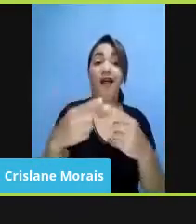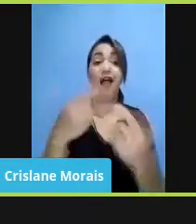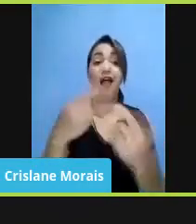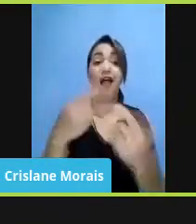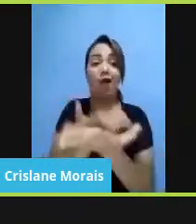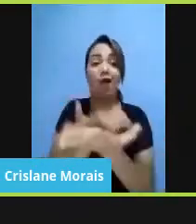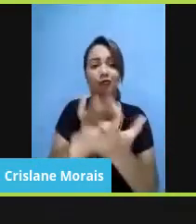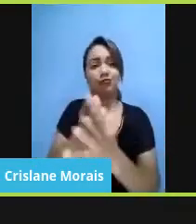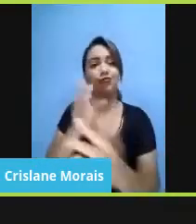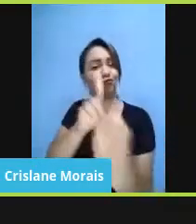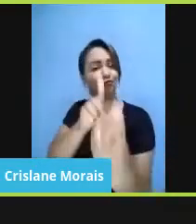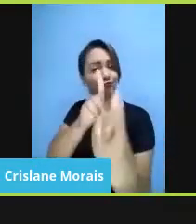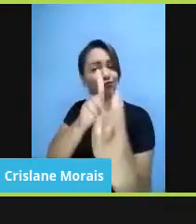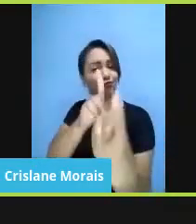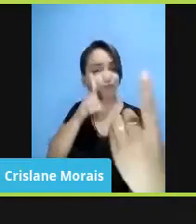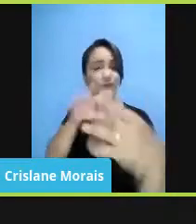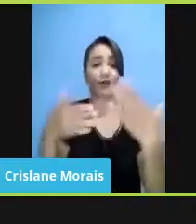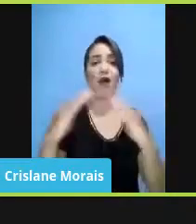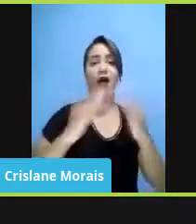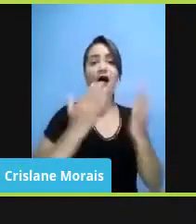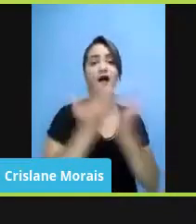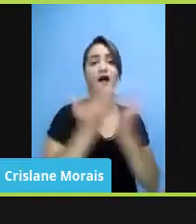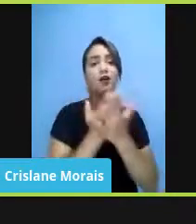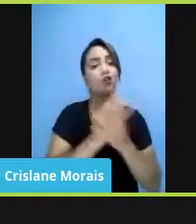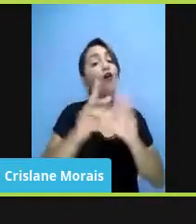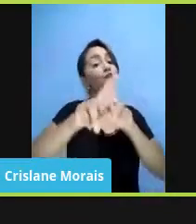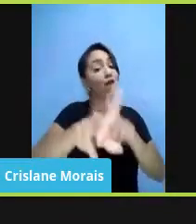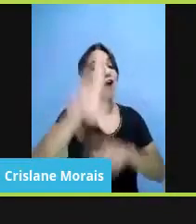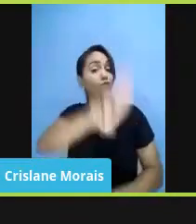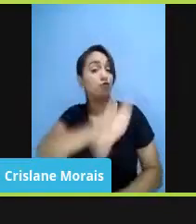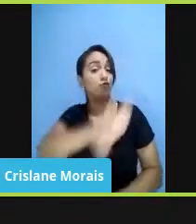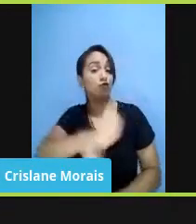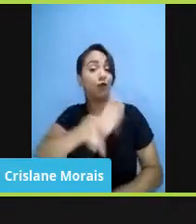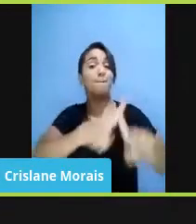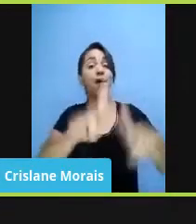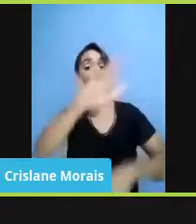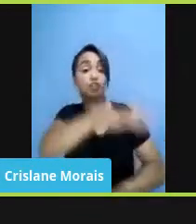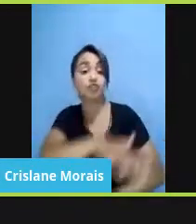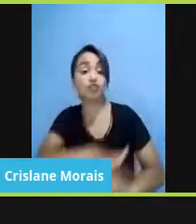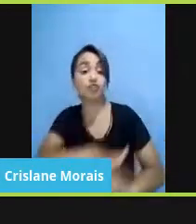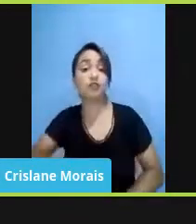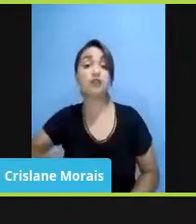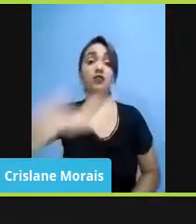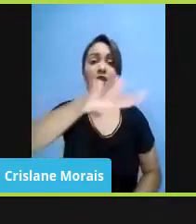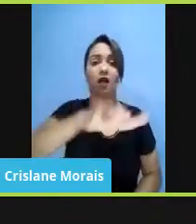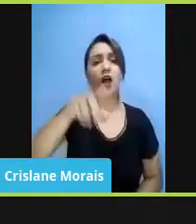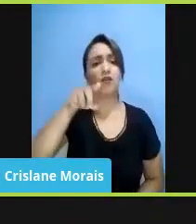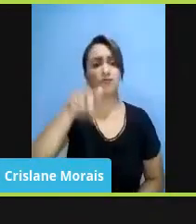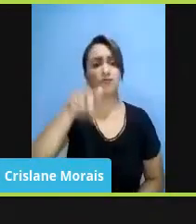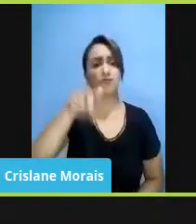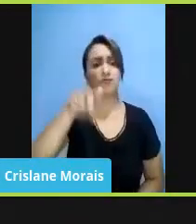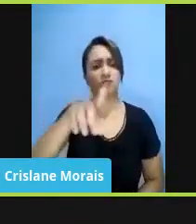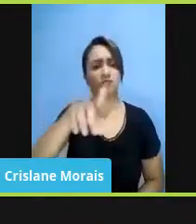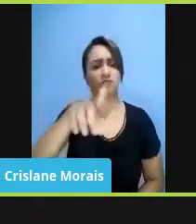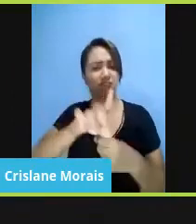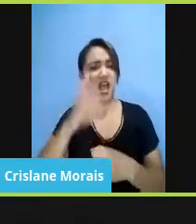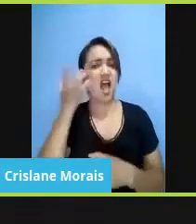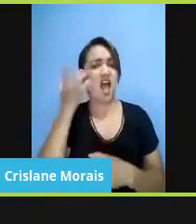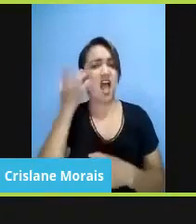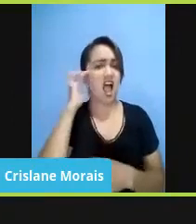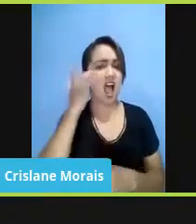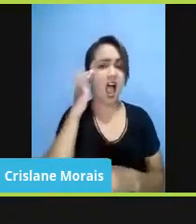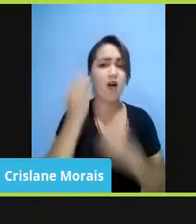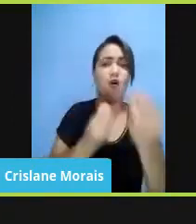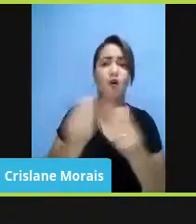sabe que nas escolas é diferente das universidades, mas no âmbito geral, Débora, você tem lidado com esse